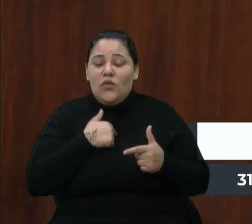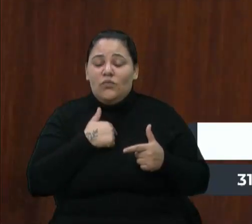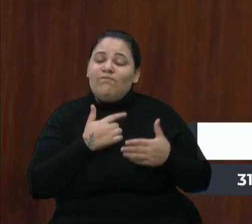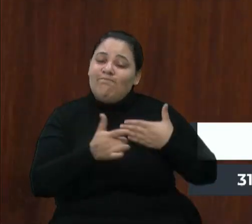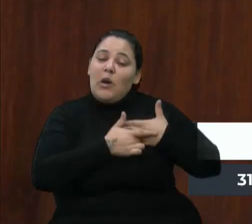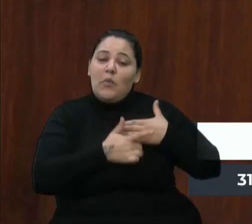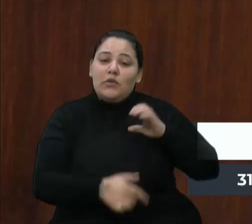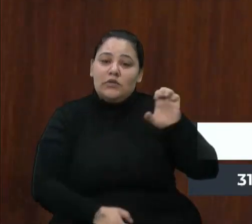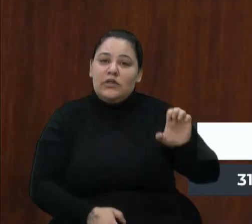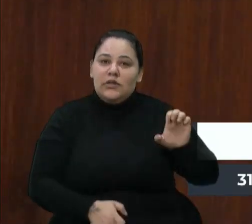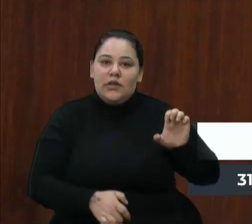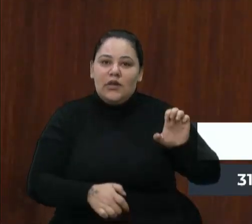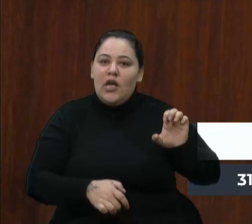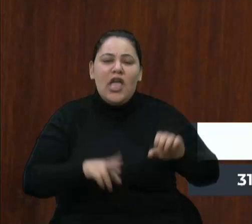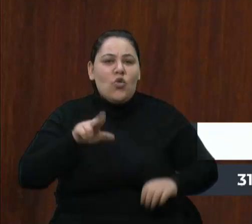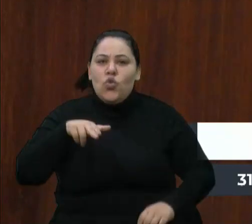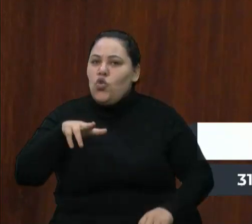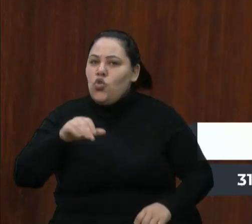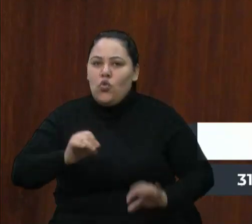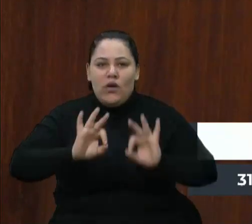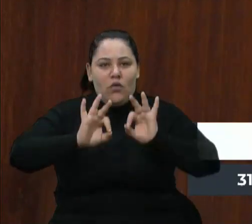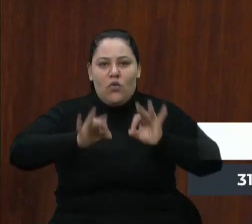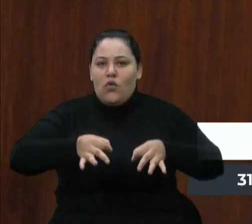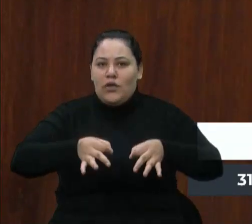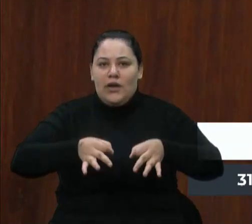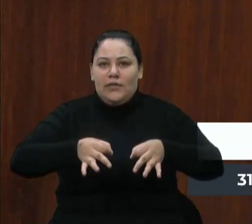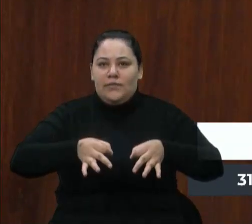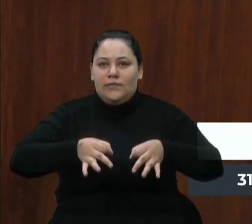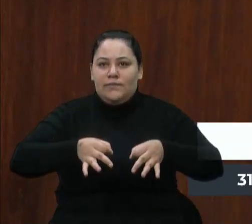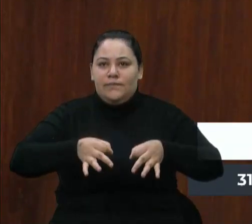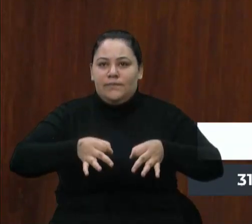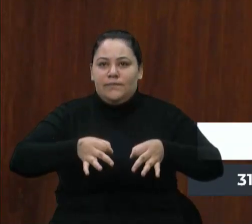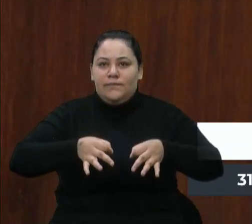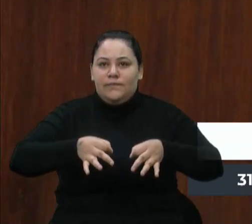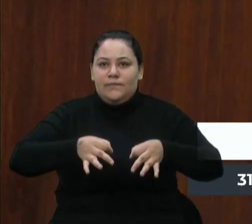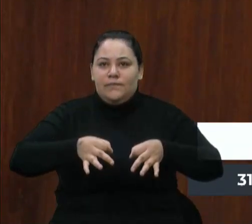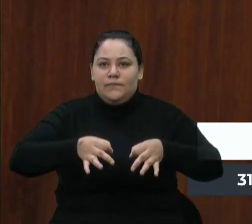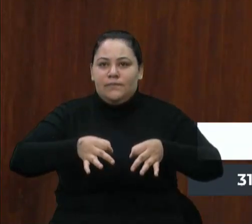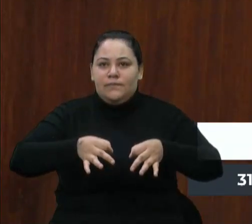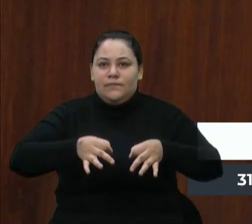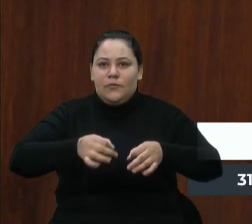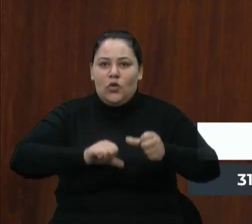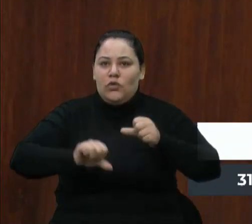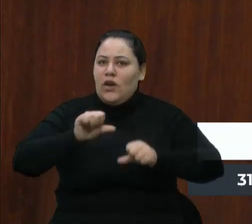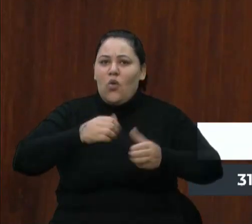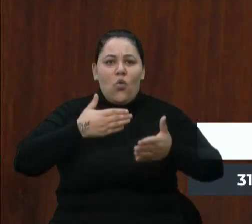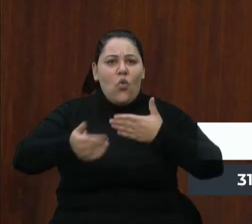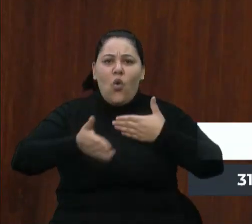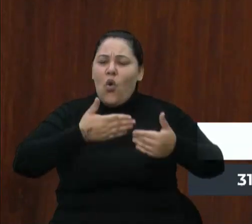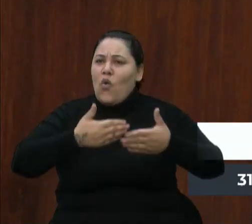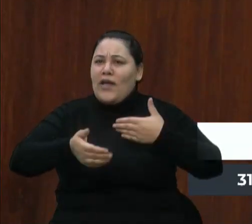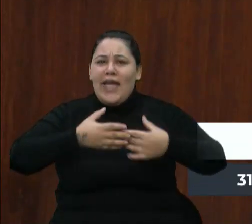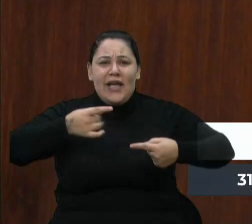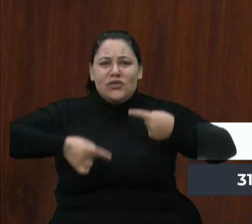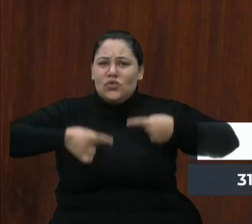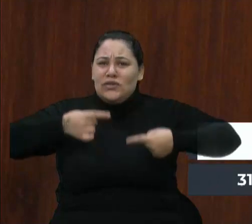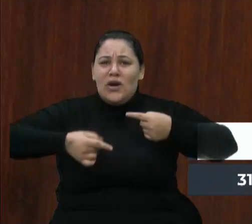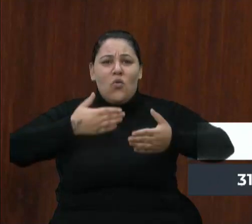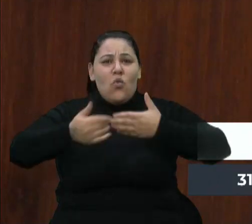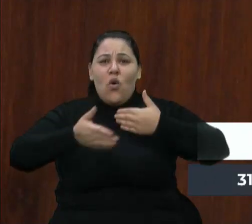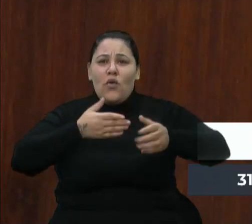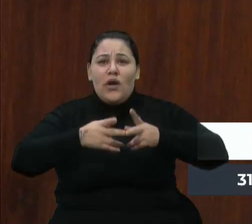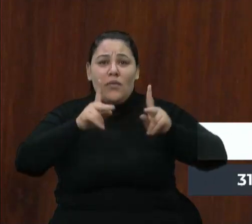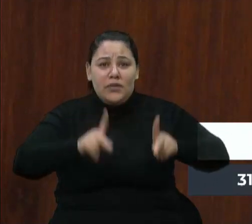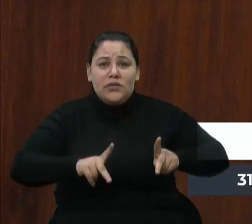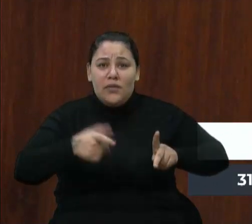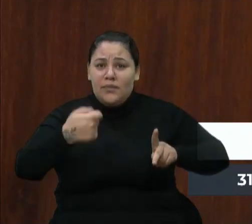compactuaria com o inverso. Qualquer debate, pode ser de qualquer pessoa, tem